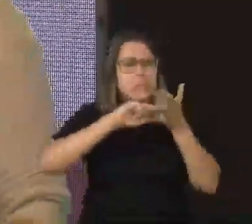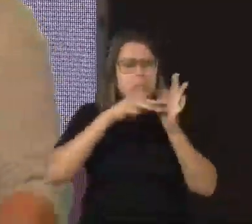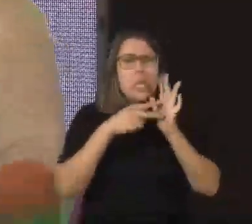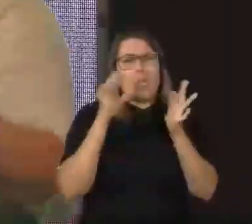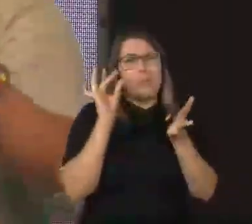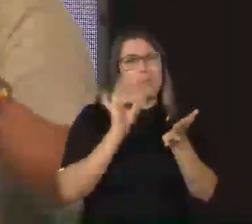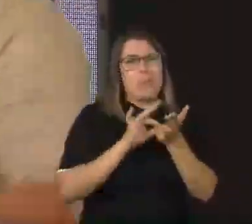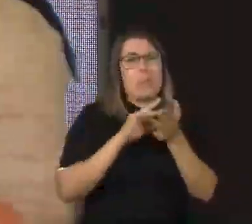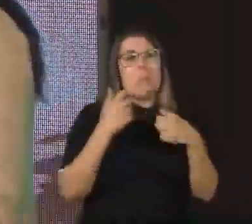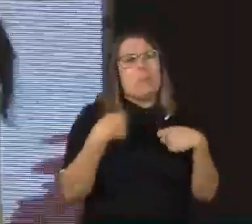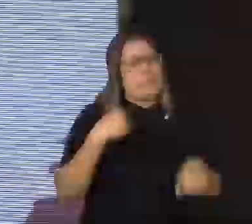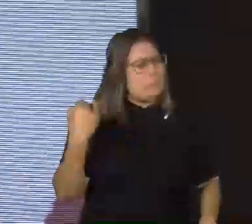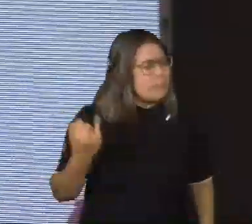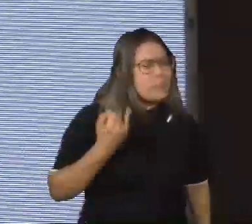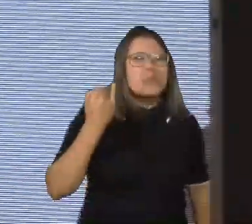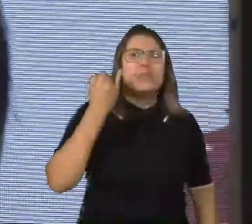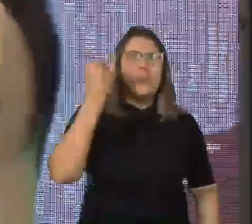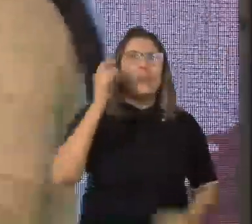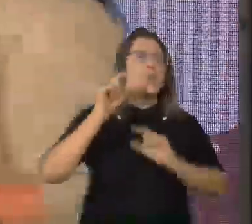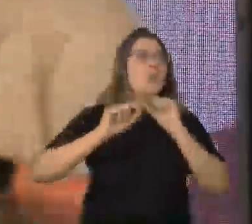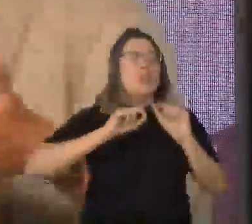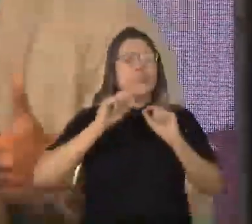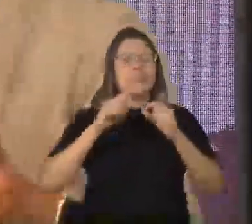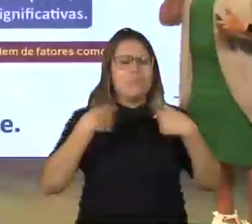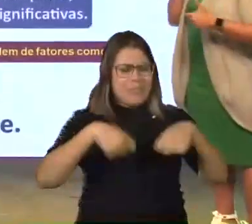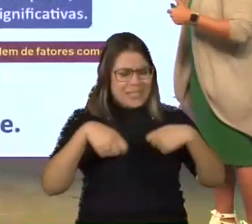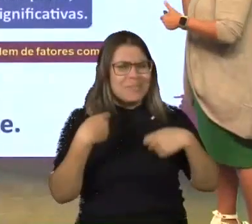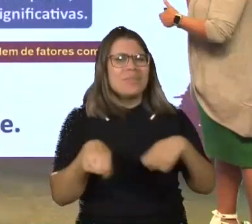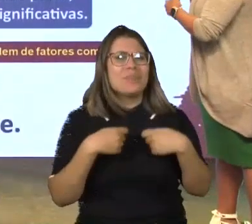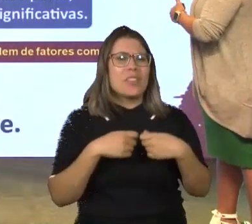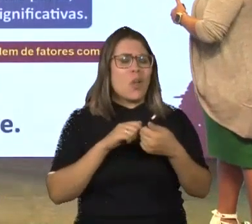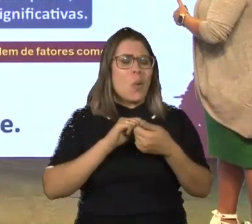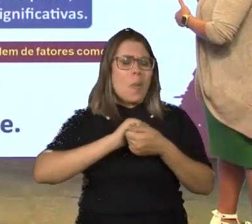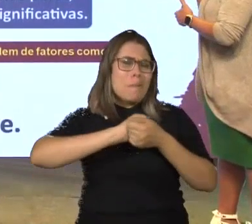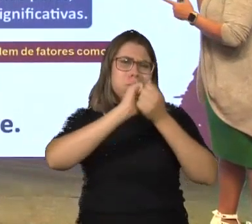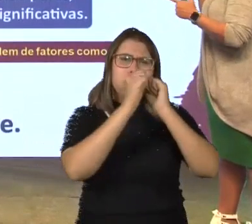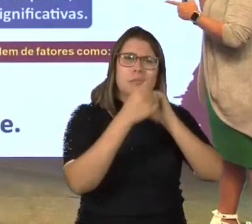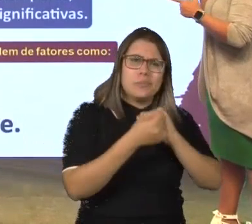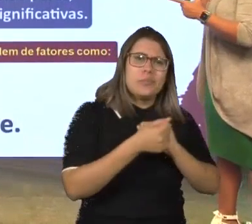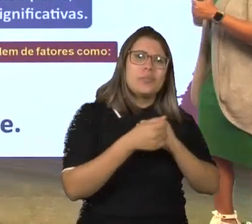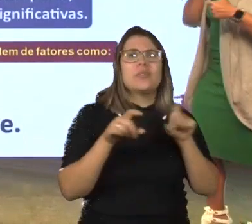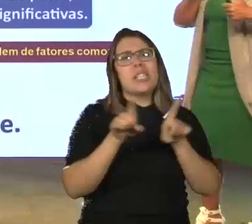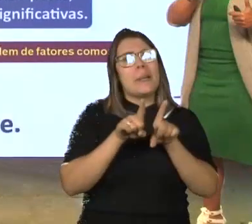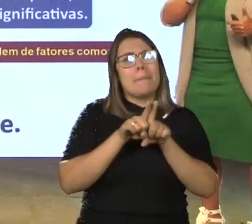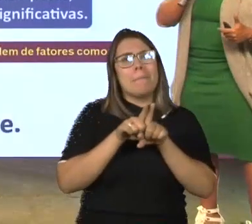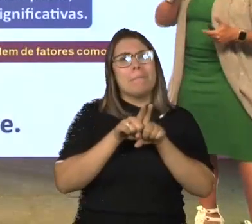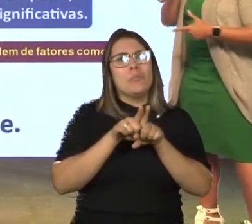significativas. É importante destacar a necessidade de modificações e adaptações dependem de